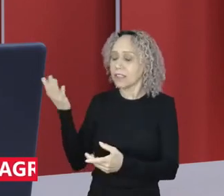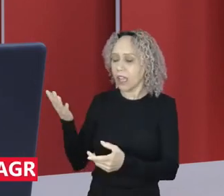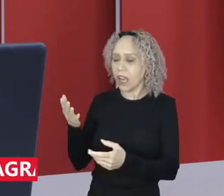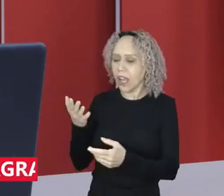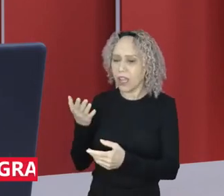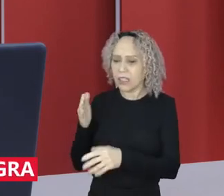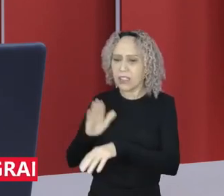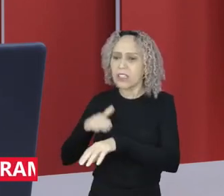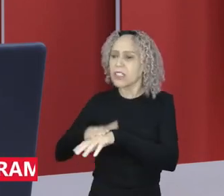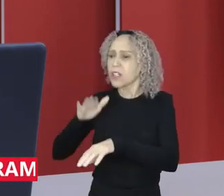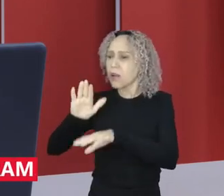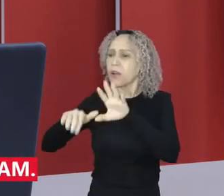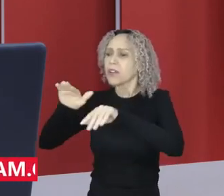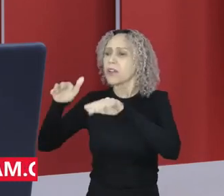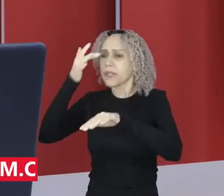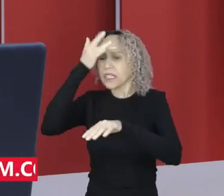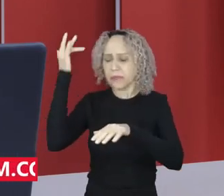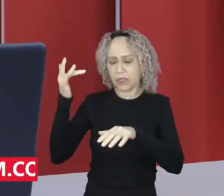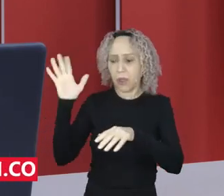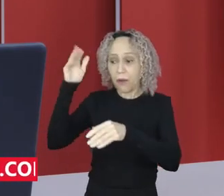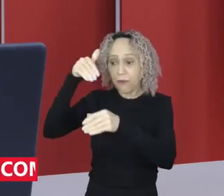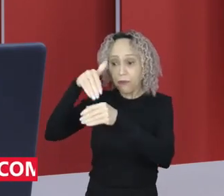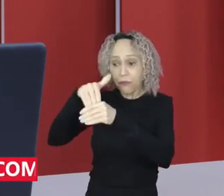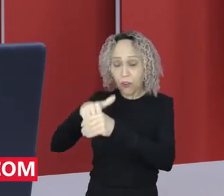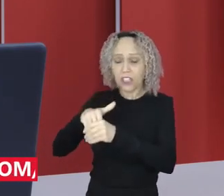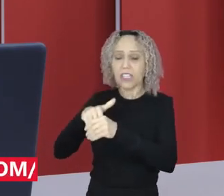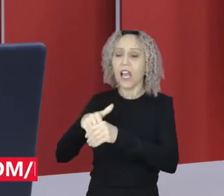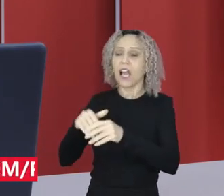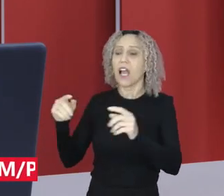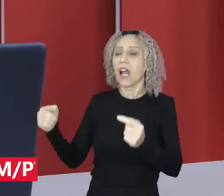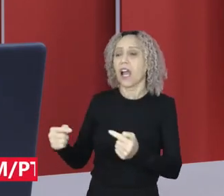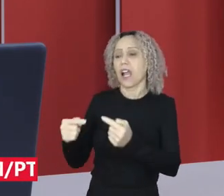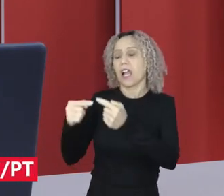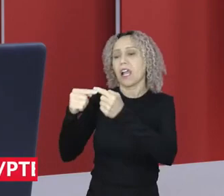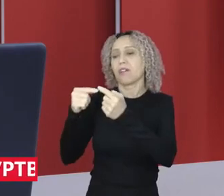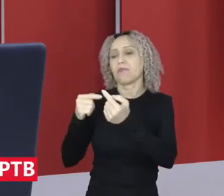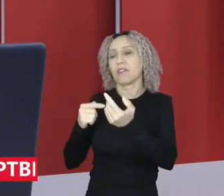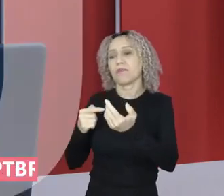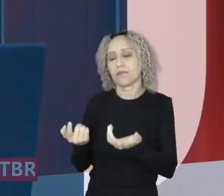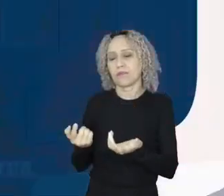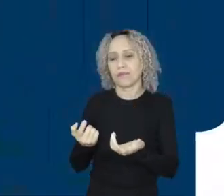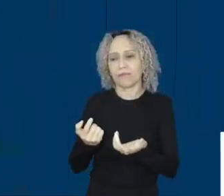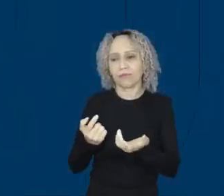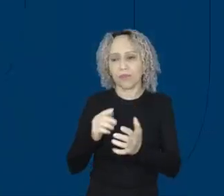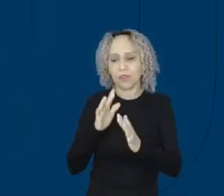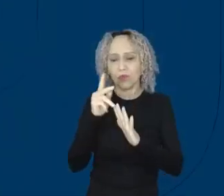para a gente ter também voz nesses espaços. E vamos seguir aqui o nosso jornal para a nossa entrevista.